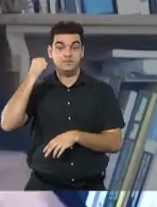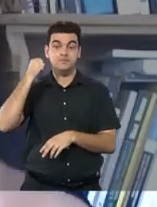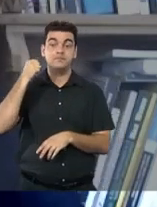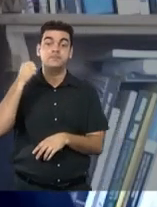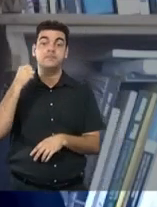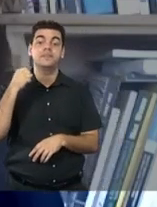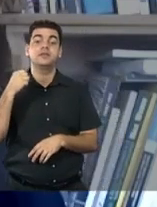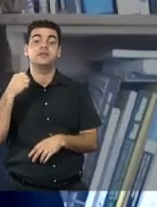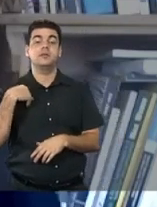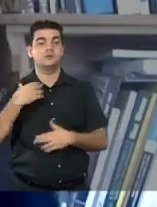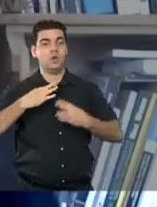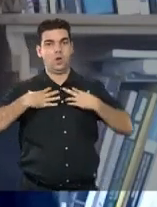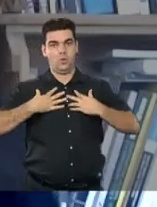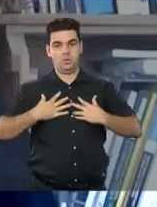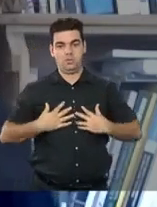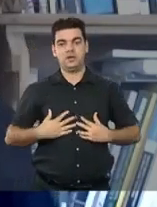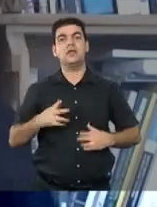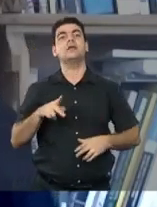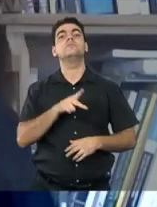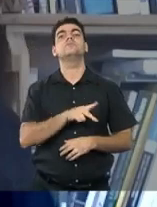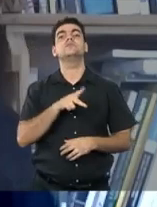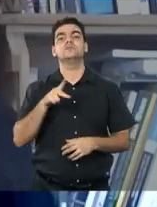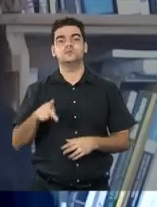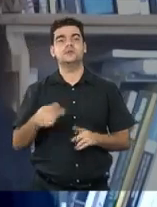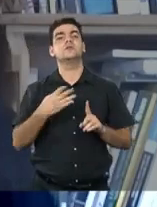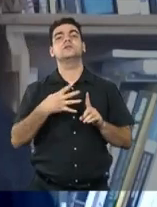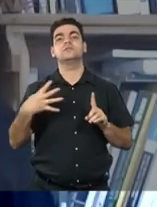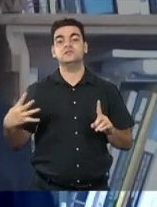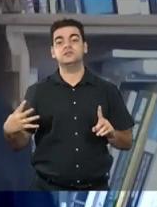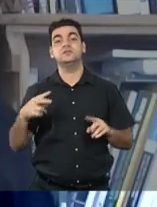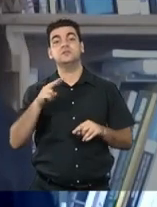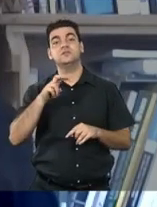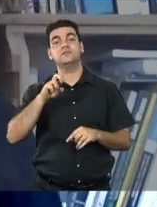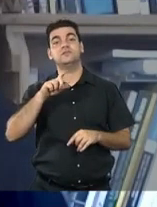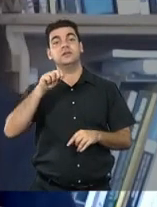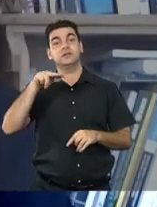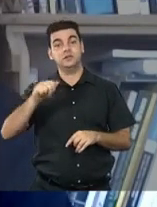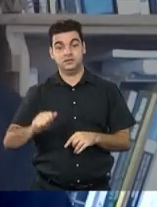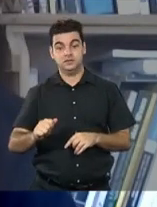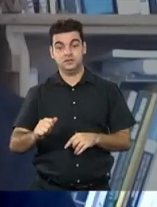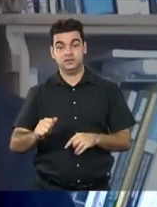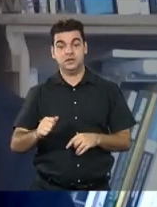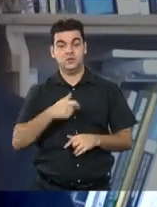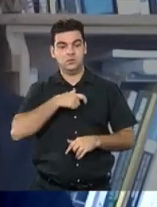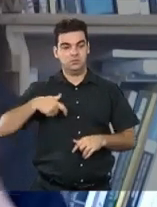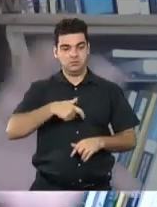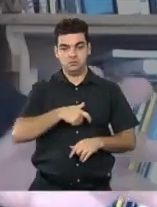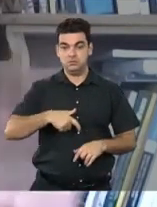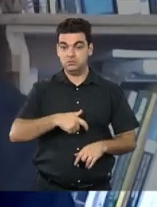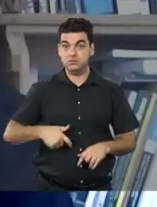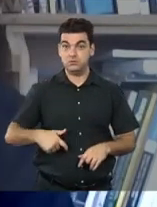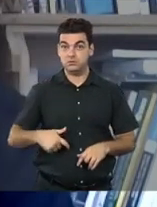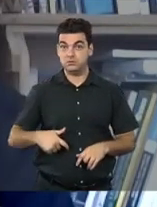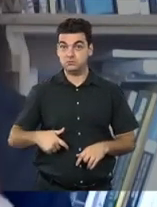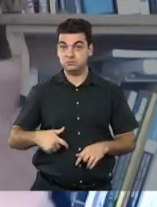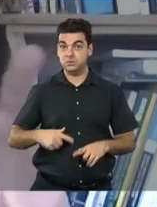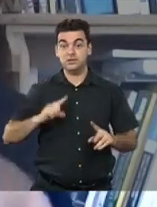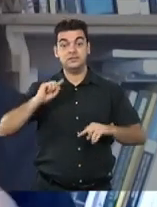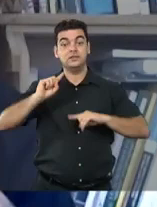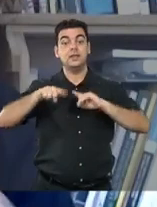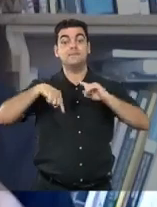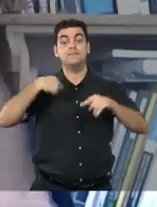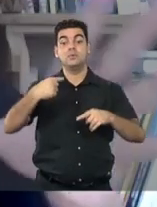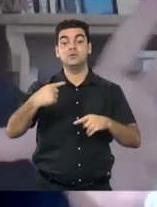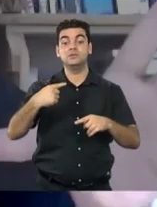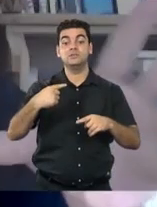eu estava com uma blusa, eu disse, professora, amestia e vegana. Compartilhando essa foto, logo em seguida, eu